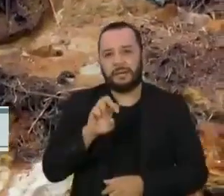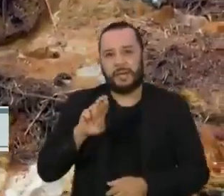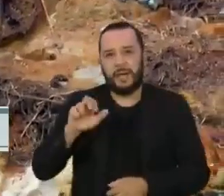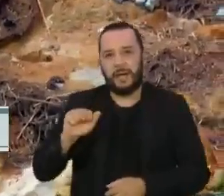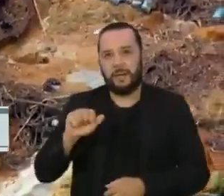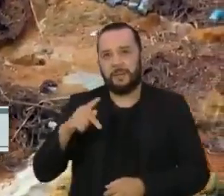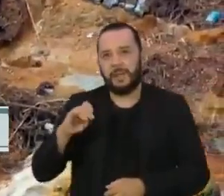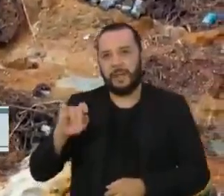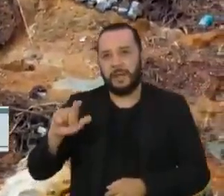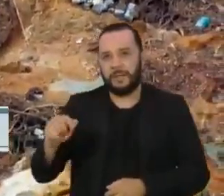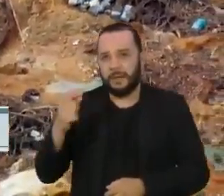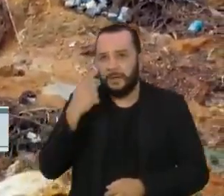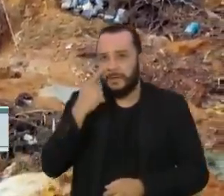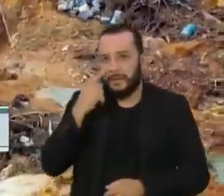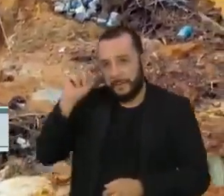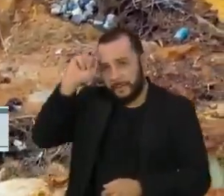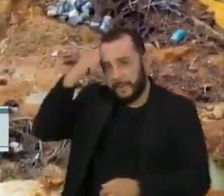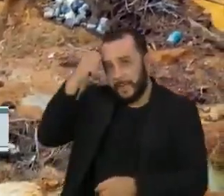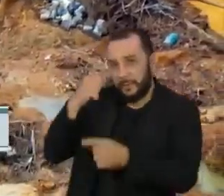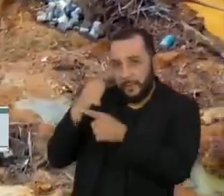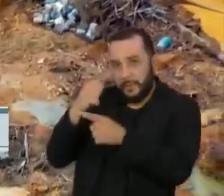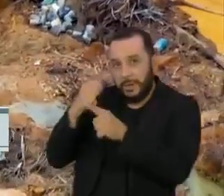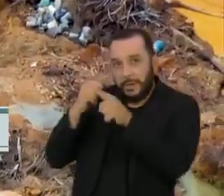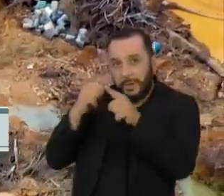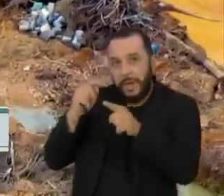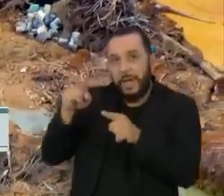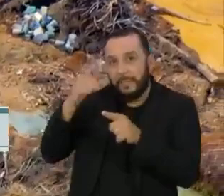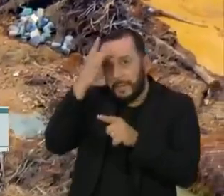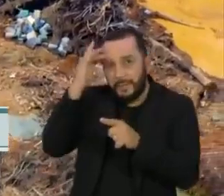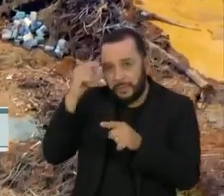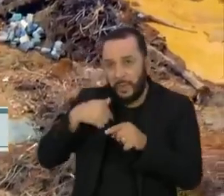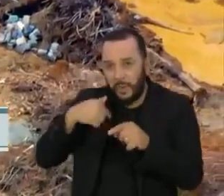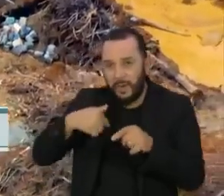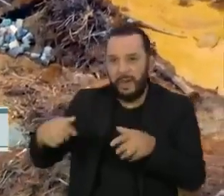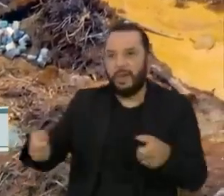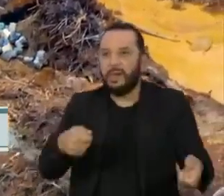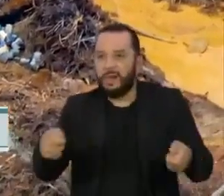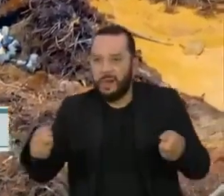pontinhos pretos espalhados são pessoas, os garimpeiros.